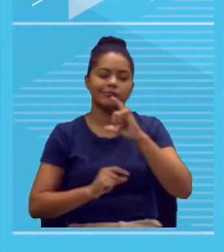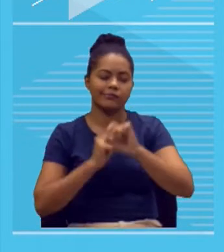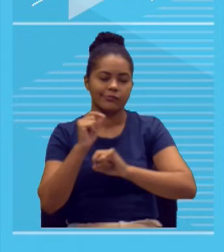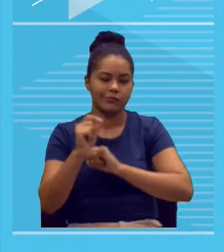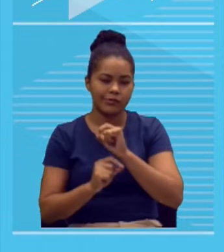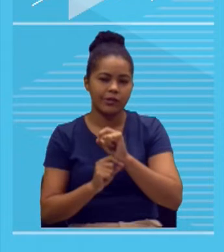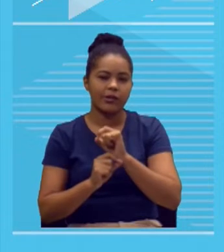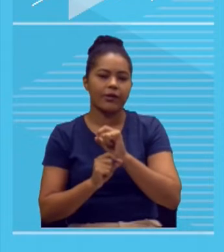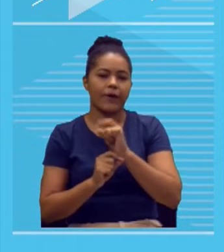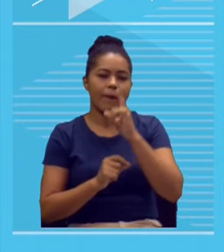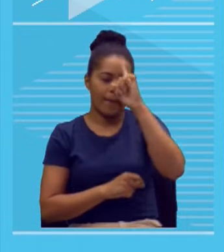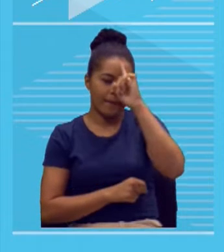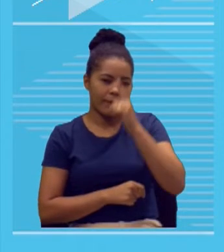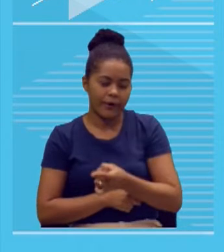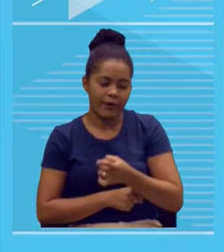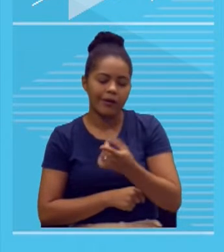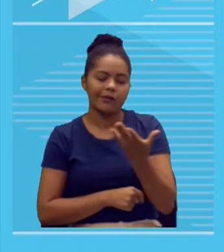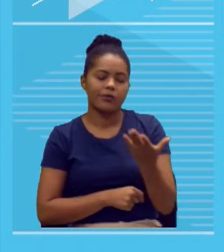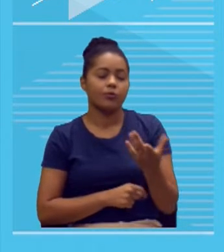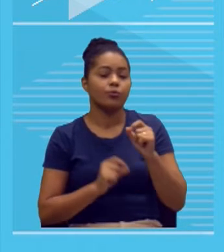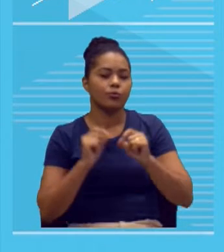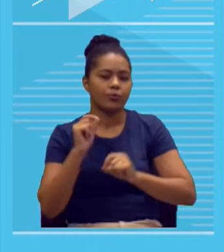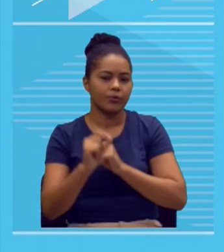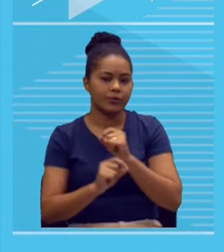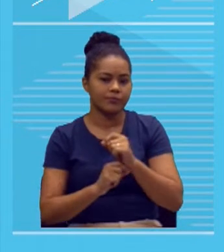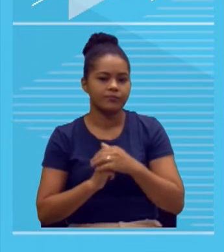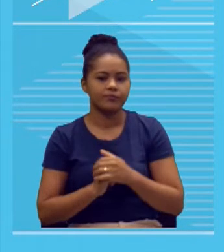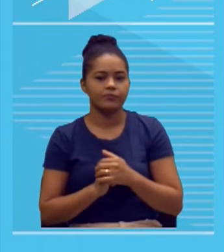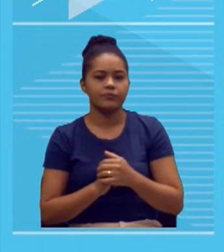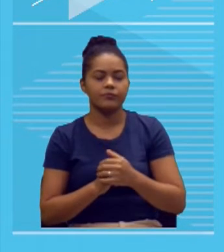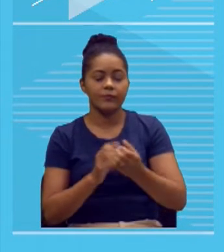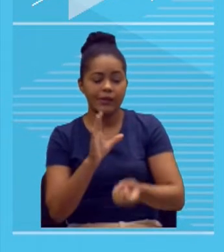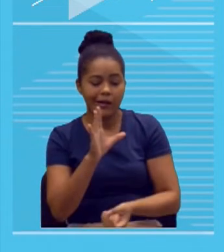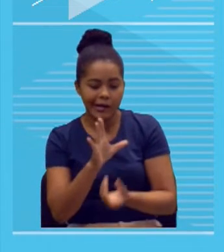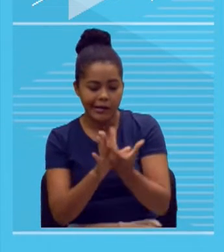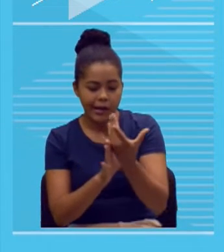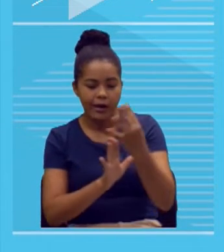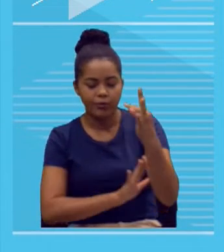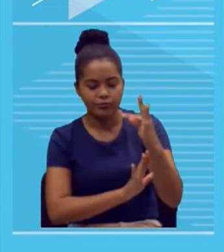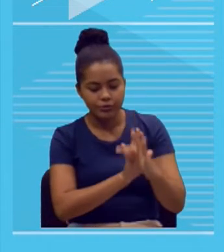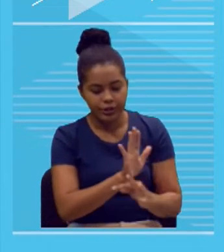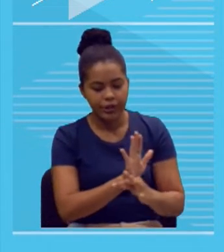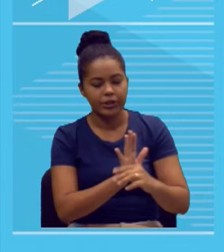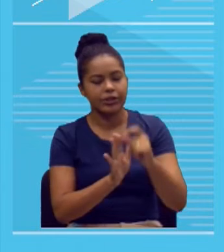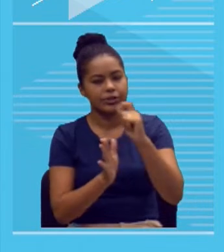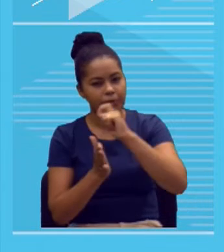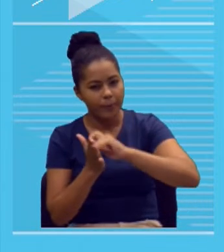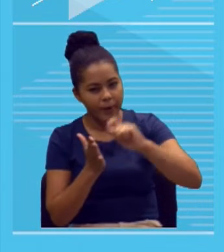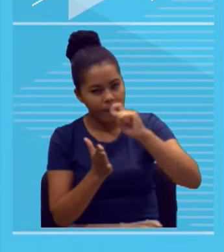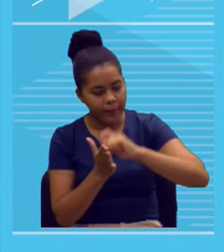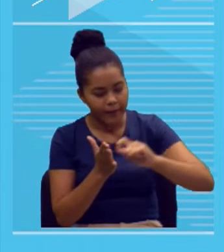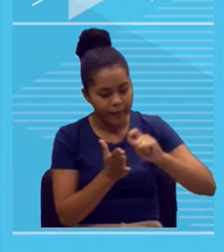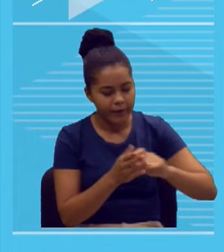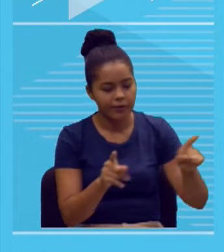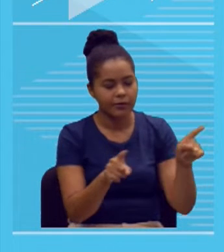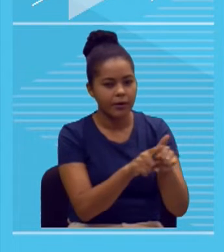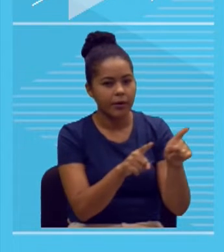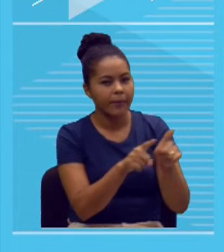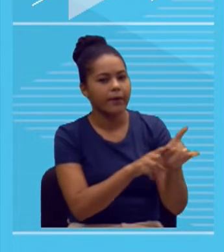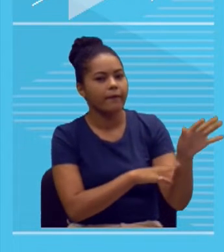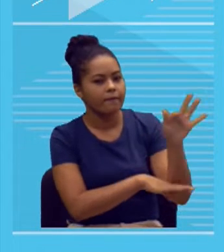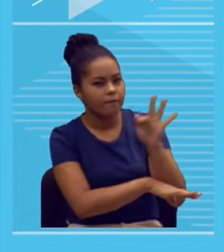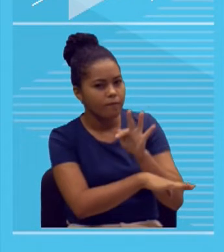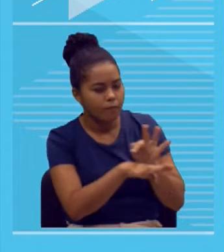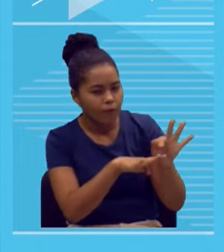argumentativo em modalidade escrita e linguagem formal, ou seja, obedecendo ao